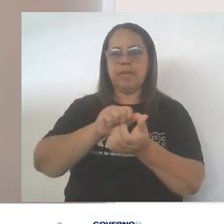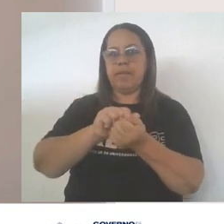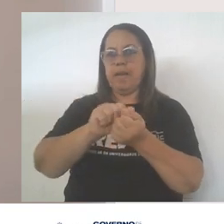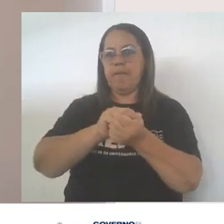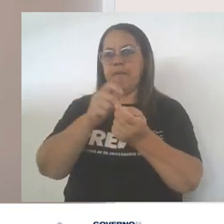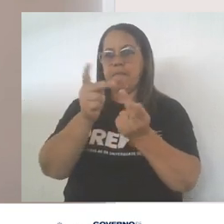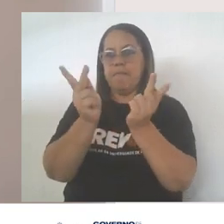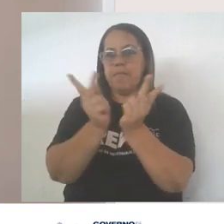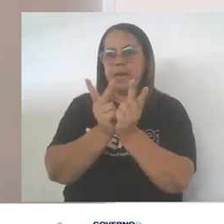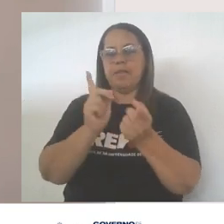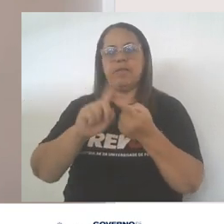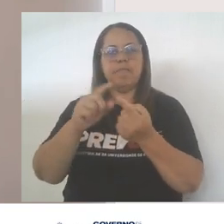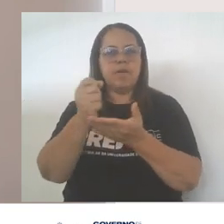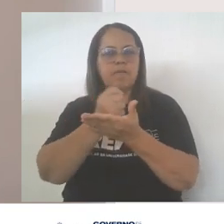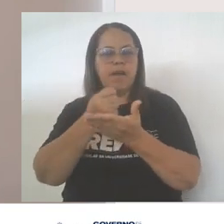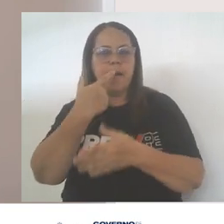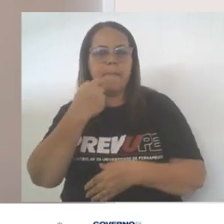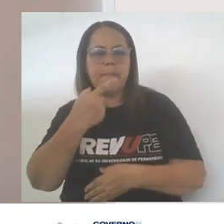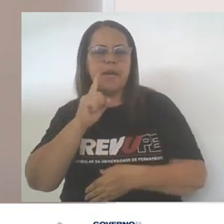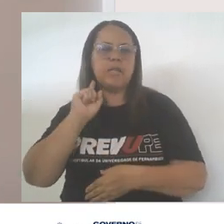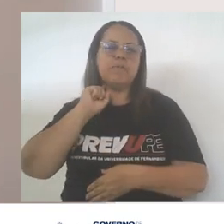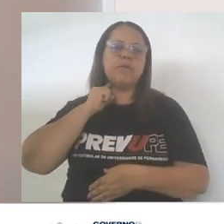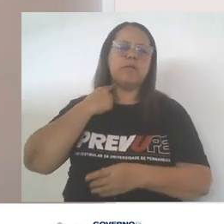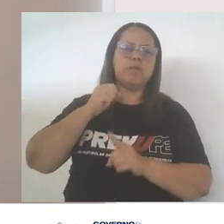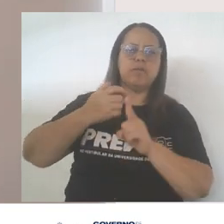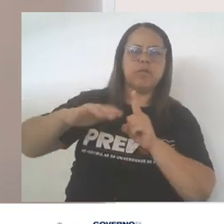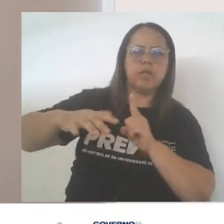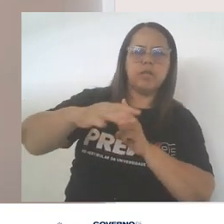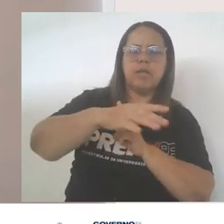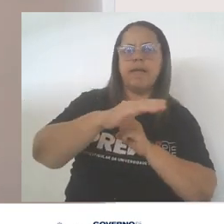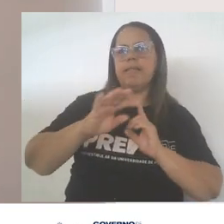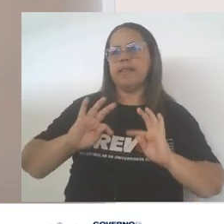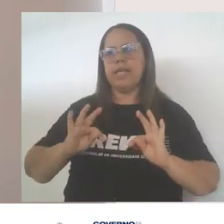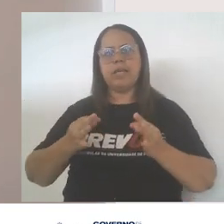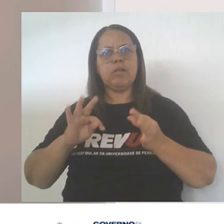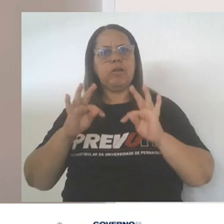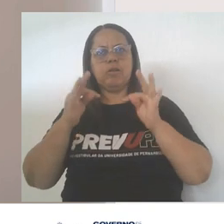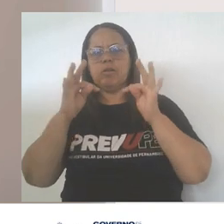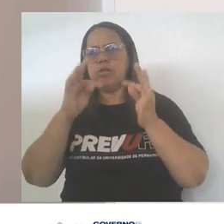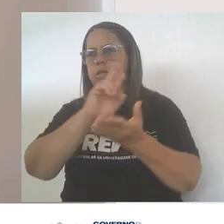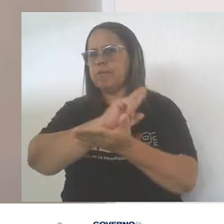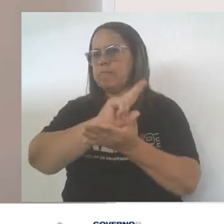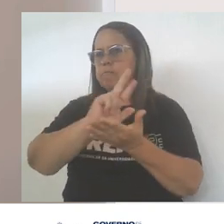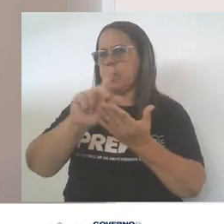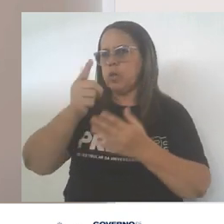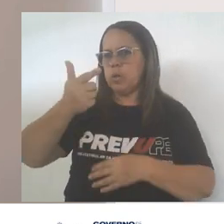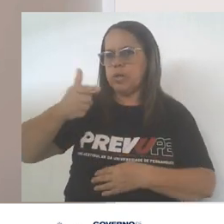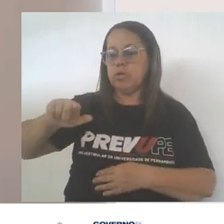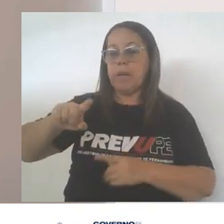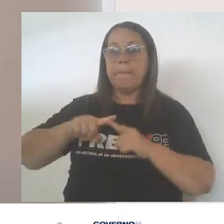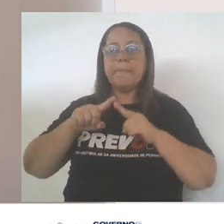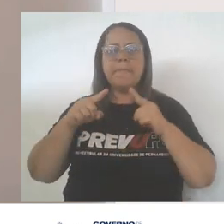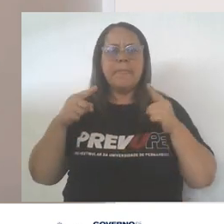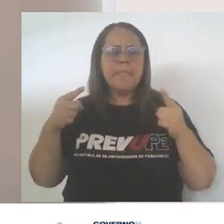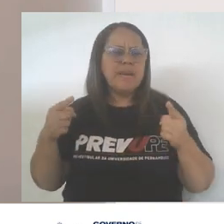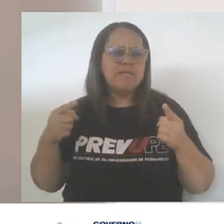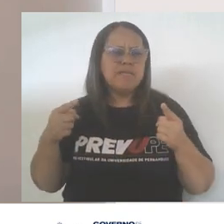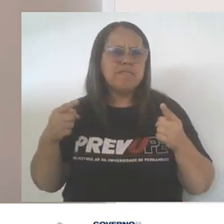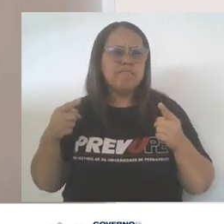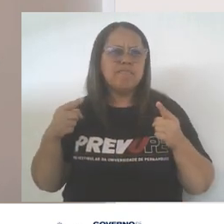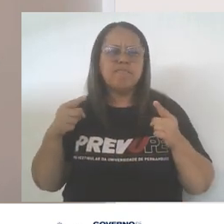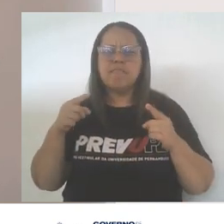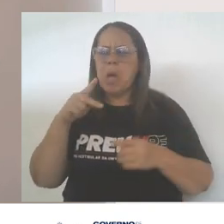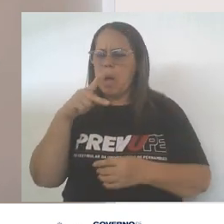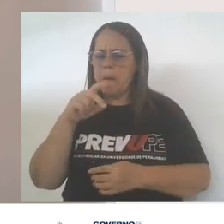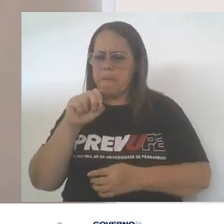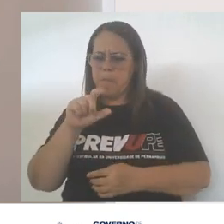remédios, poluição ambiental, tecnologia eletrônica, entre muitas outras coisas. Mas, afinal, o que